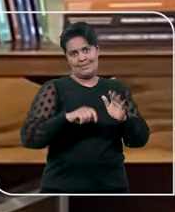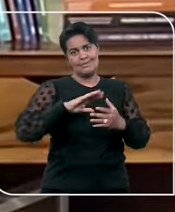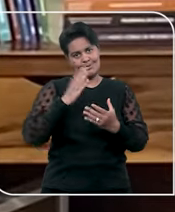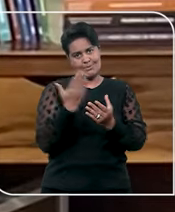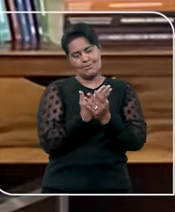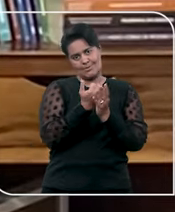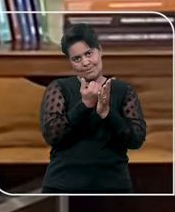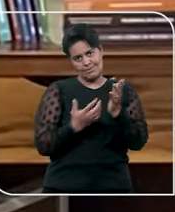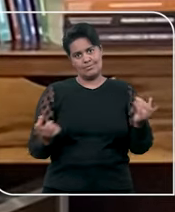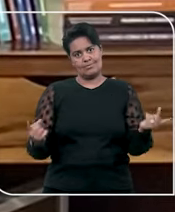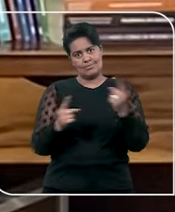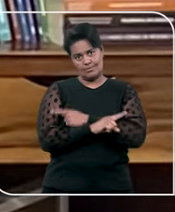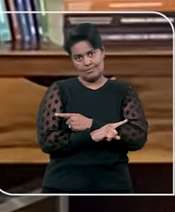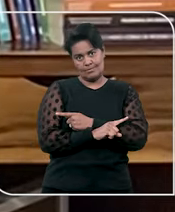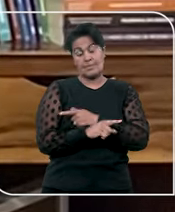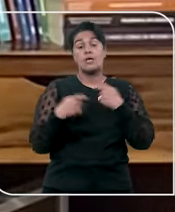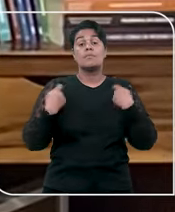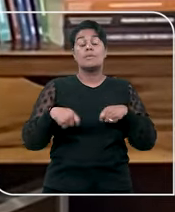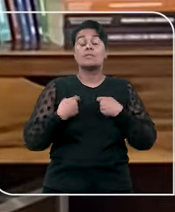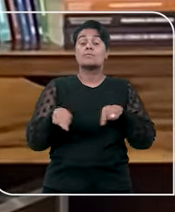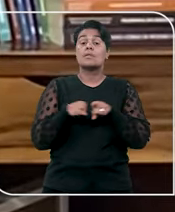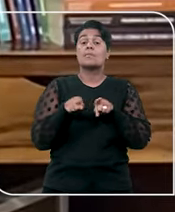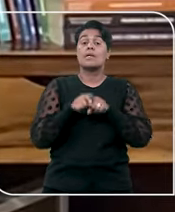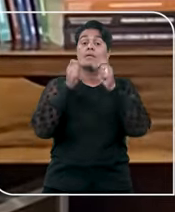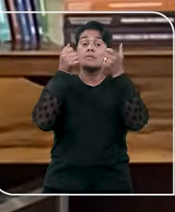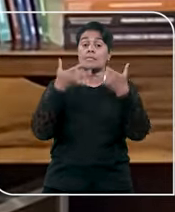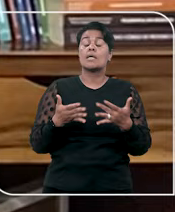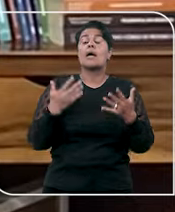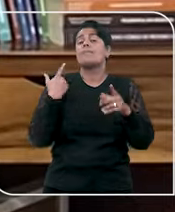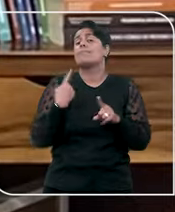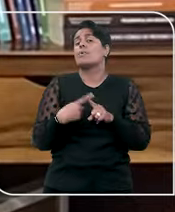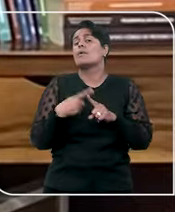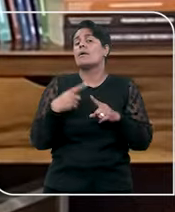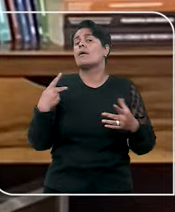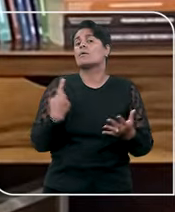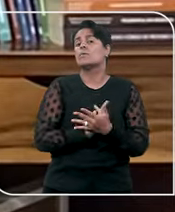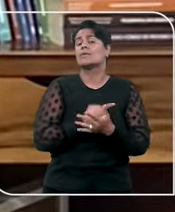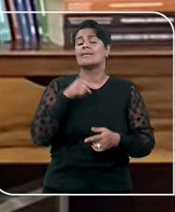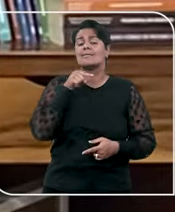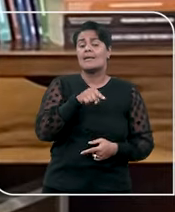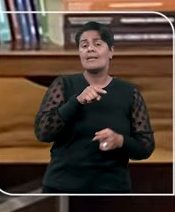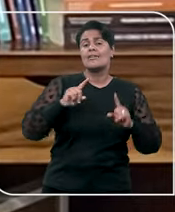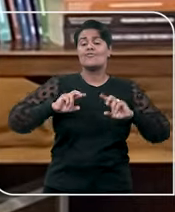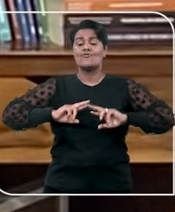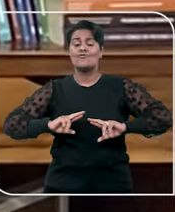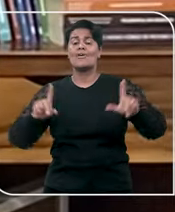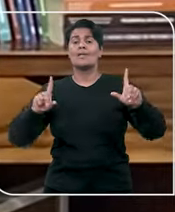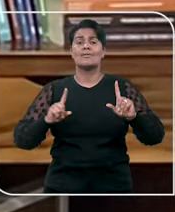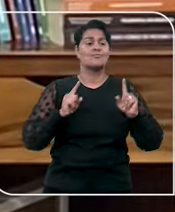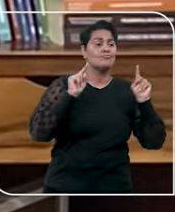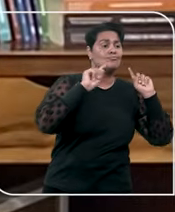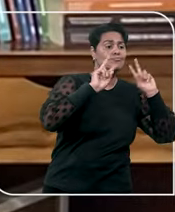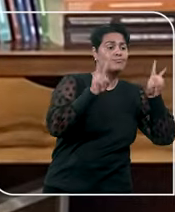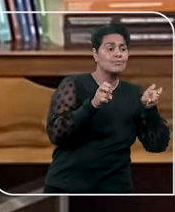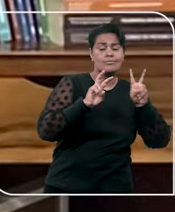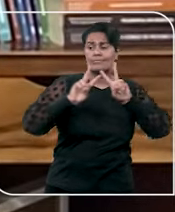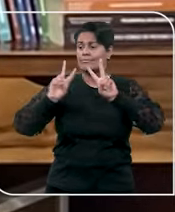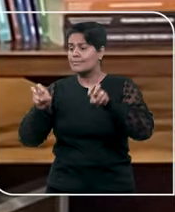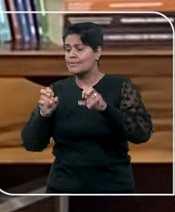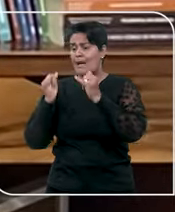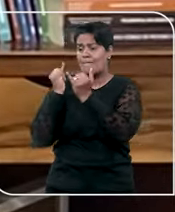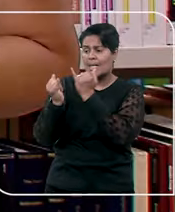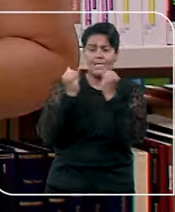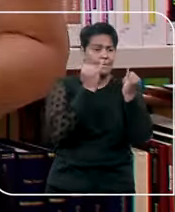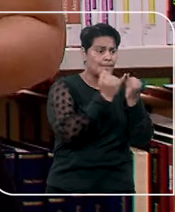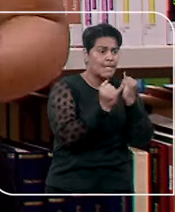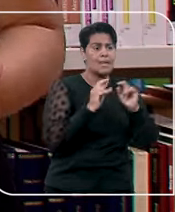se aponte às circunstâncias que fazem os casos serem casos de circunstâncias análogas